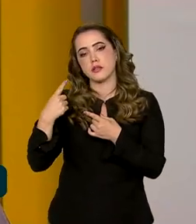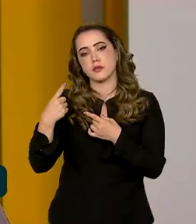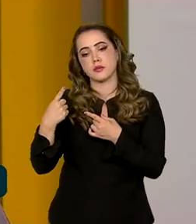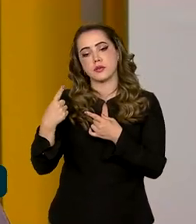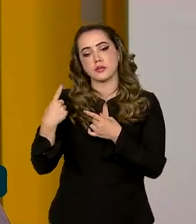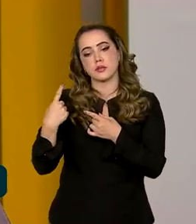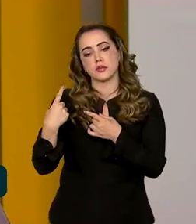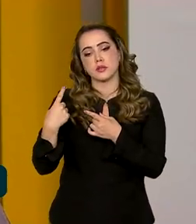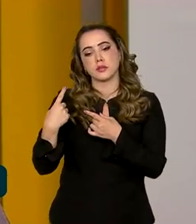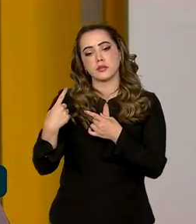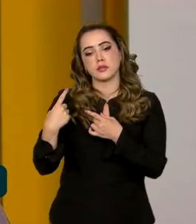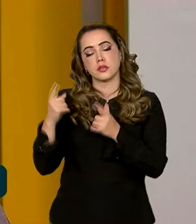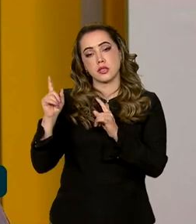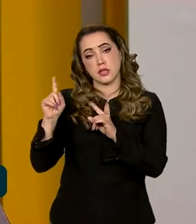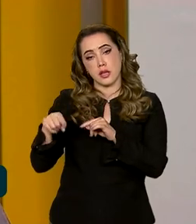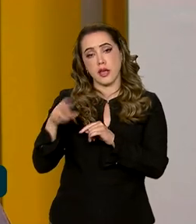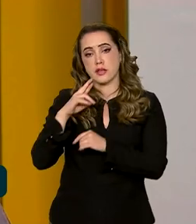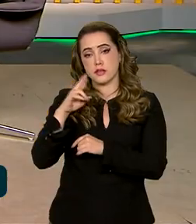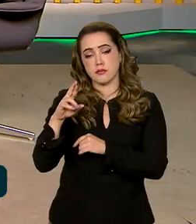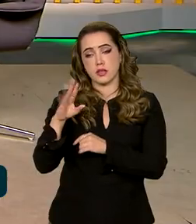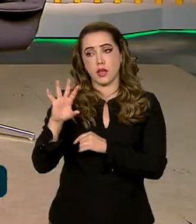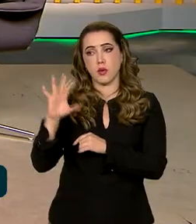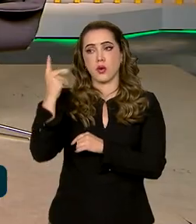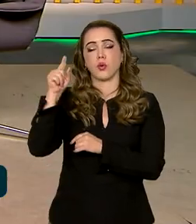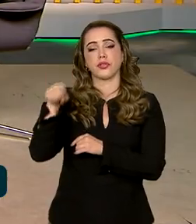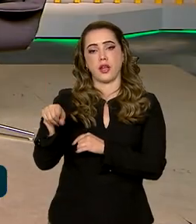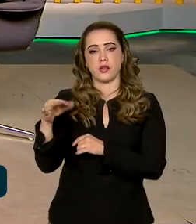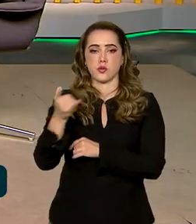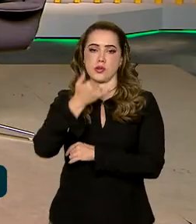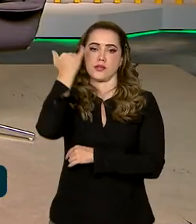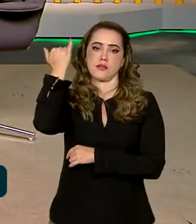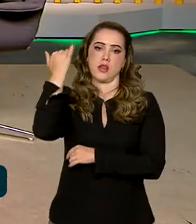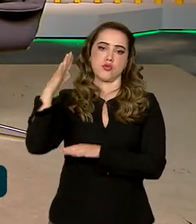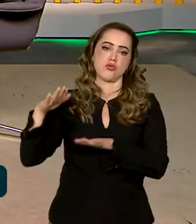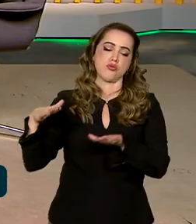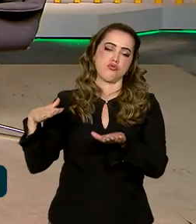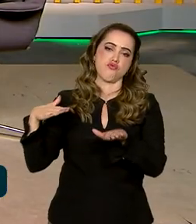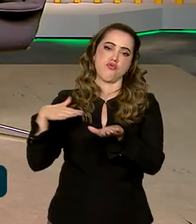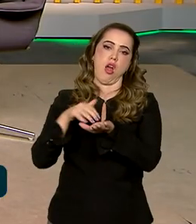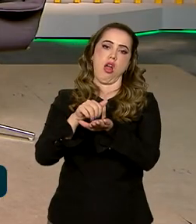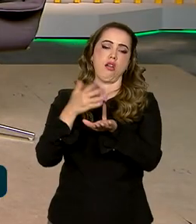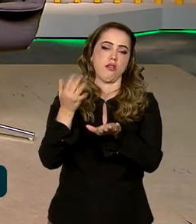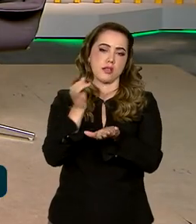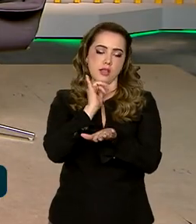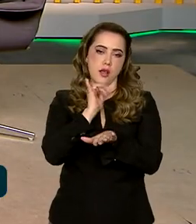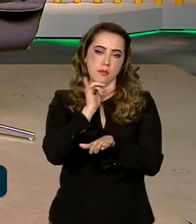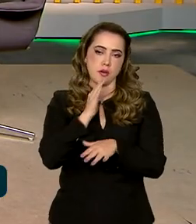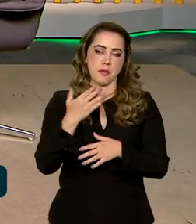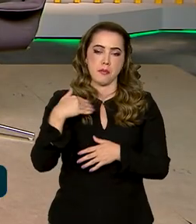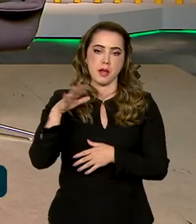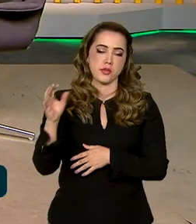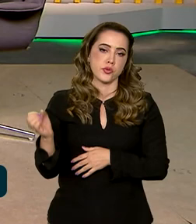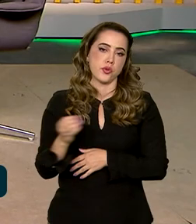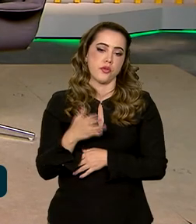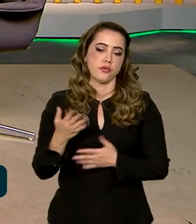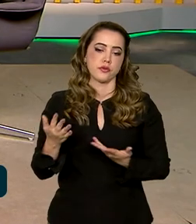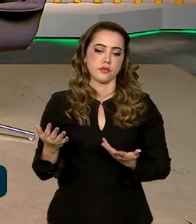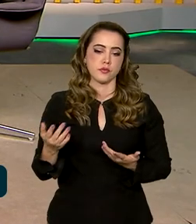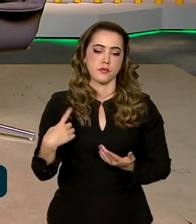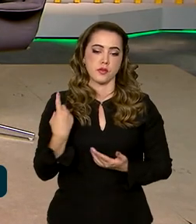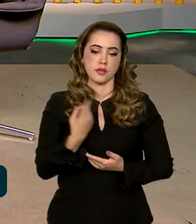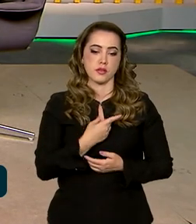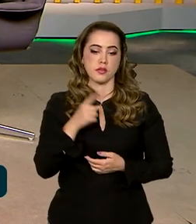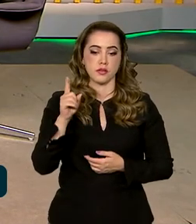que são causas de acidentes de trânsito? A gente poderia começar falando, por exemplo, de algo mais recente para